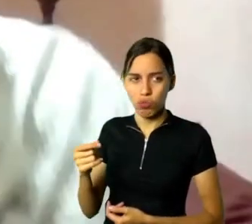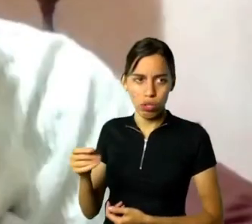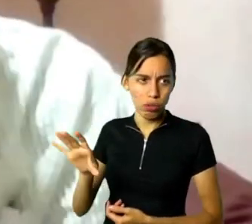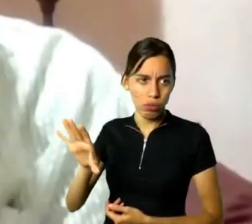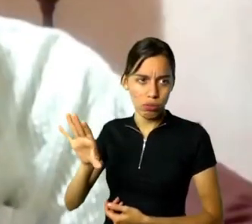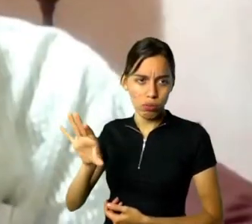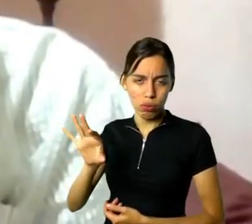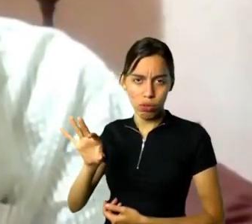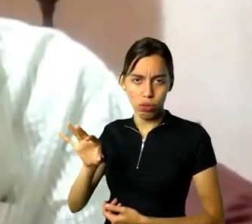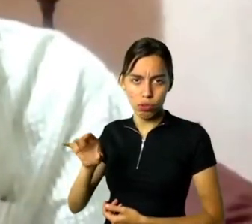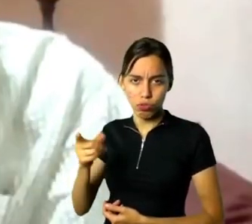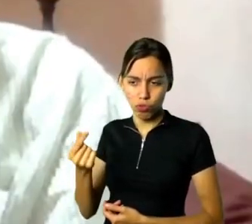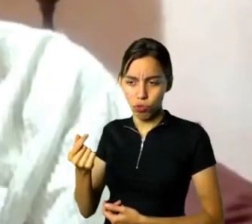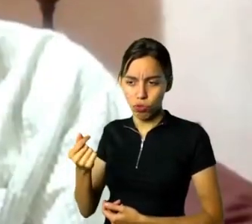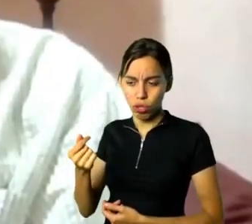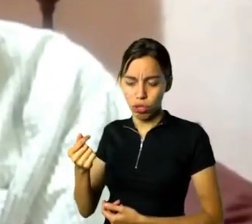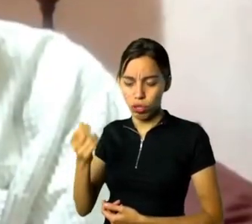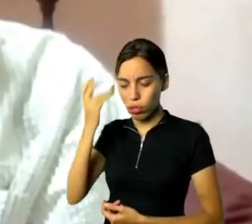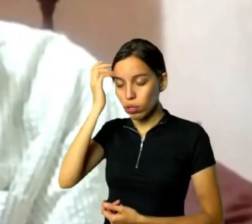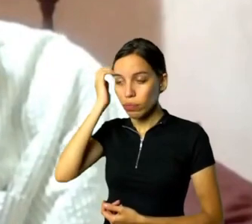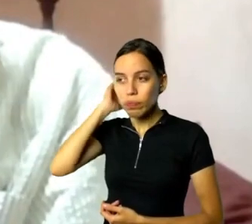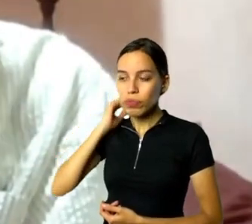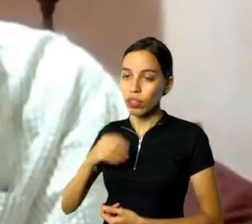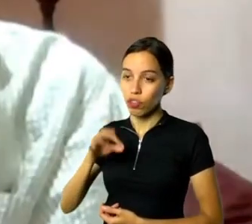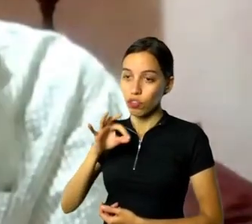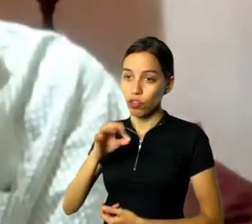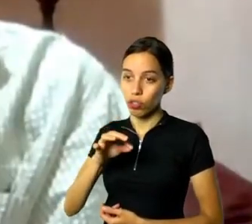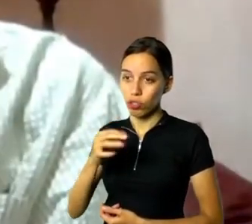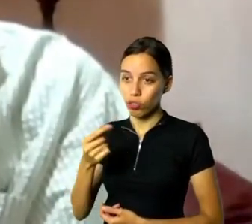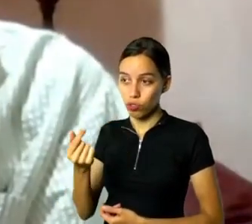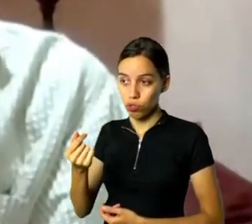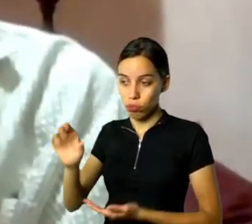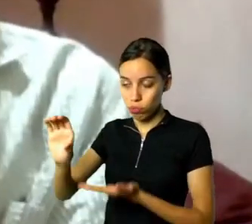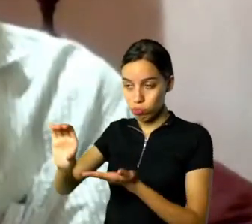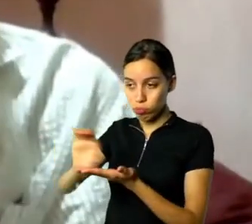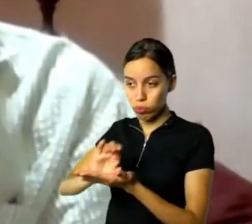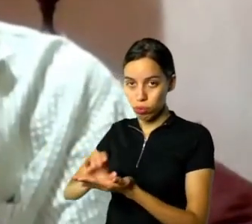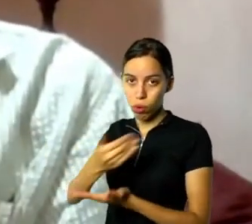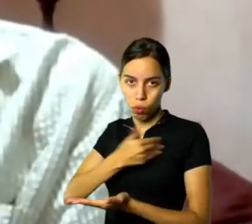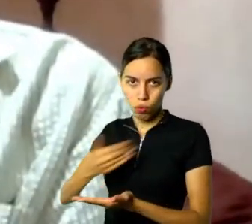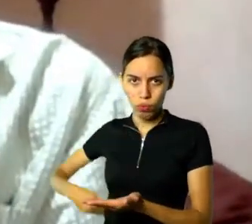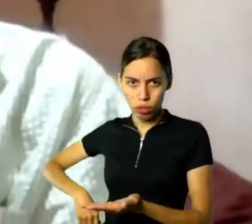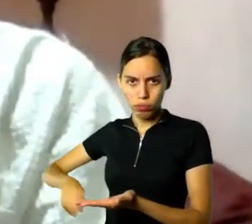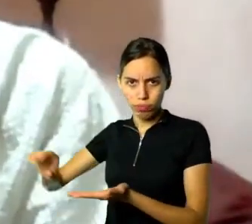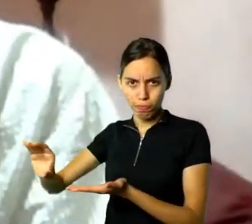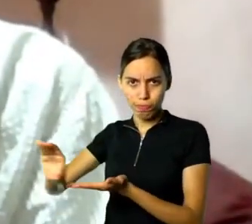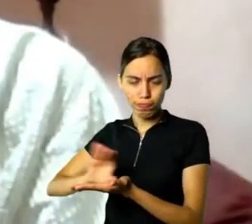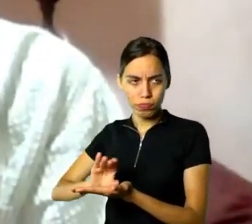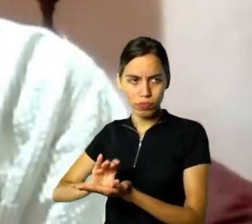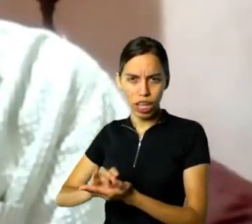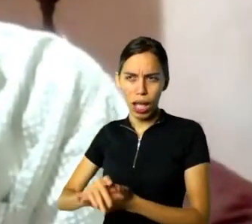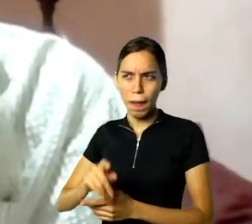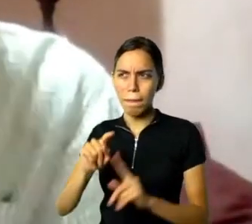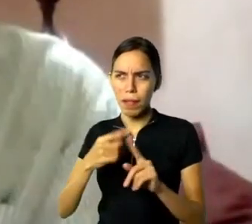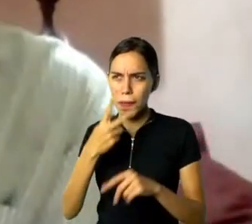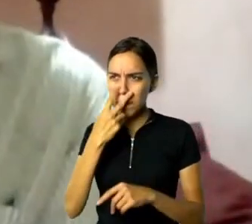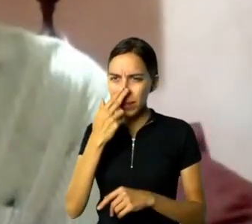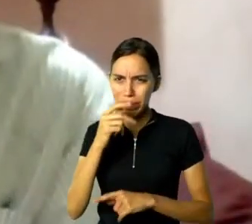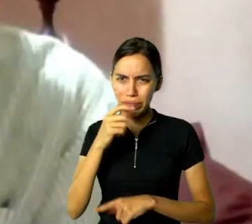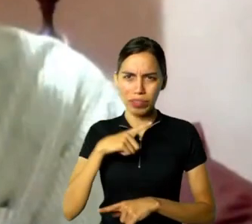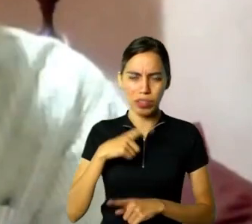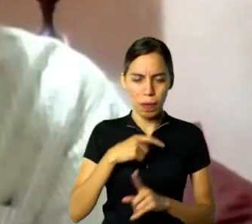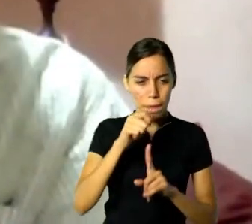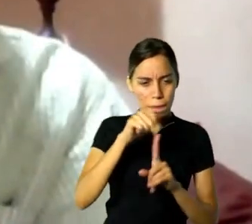governo, mas essa pensão até teve alguns problemas, parece que na época ela não vinha e tal, mas assim,